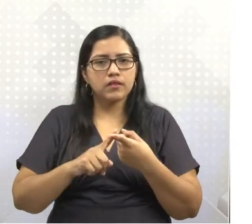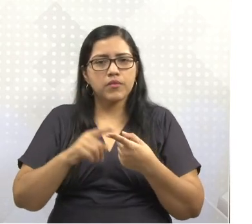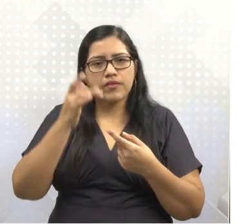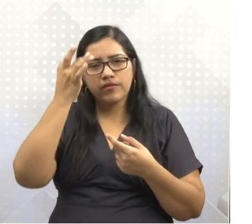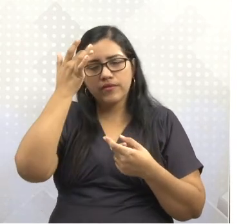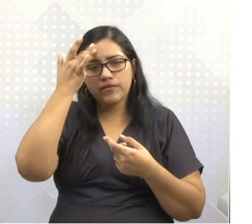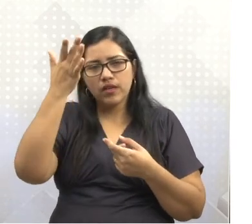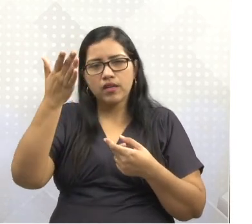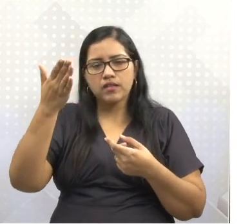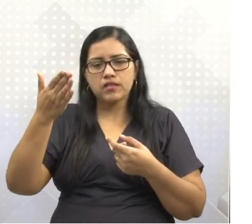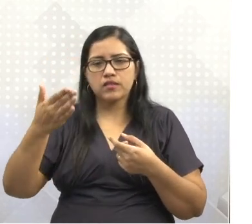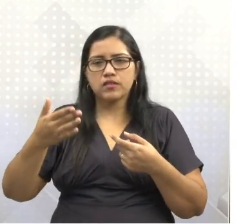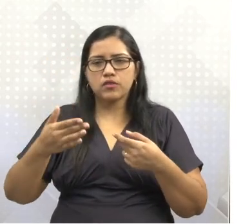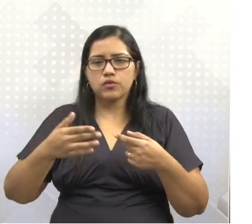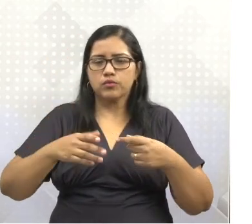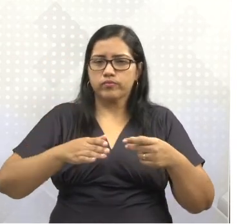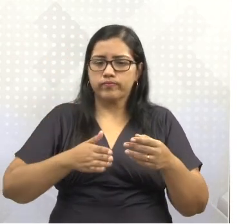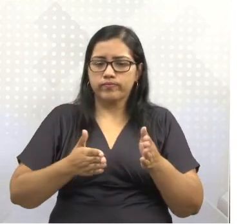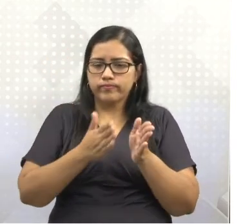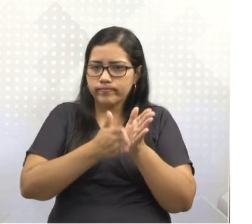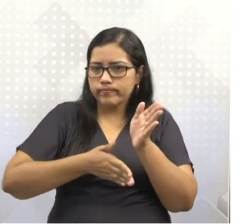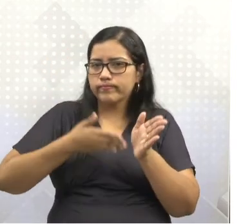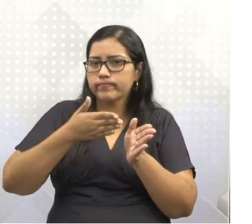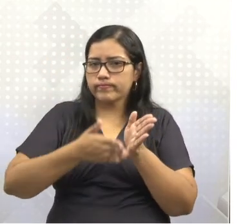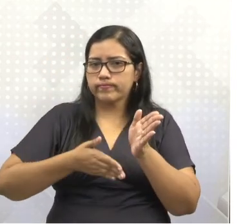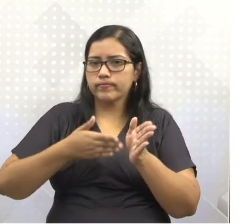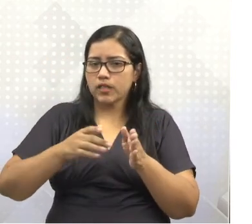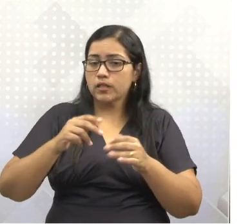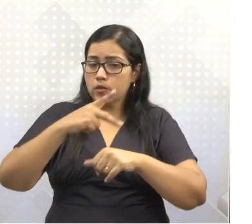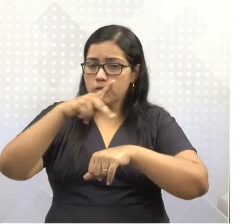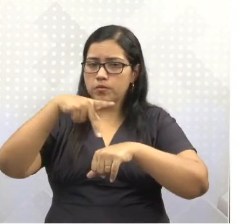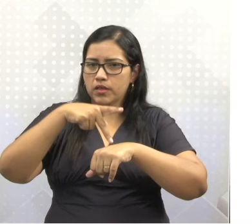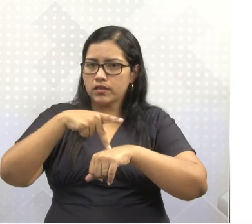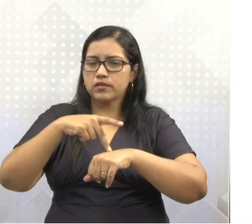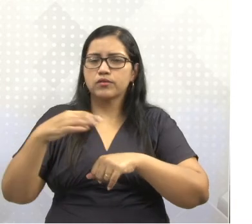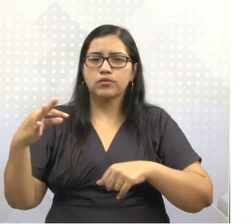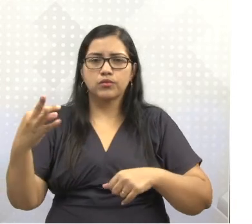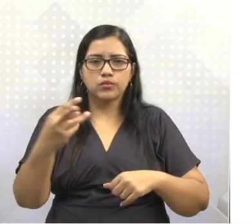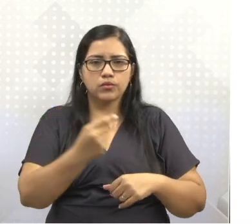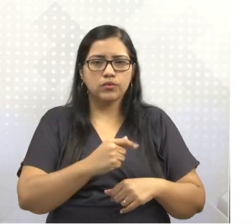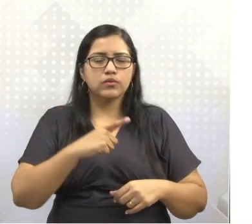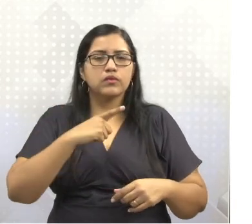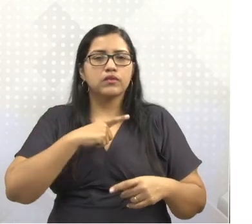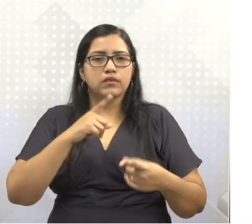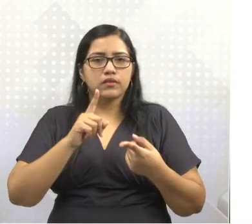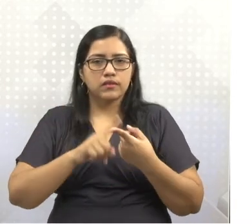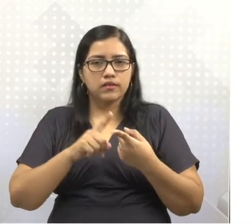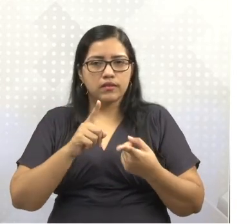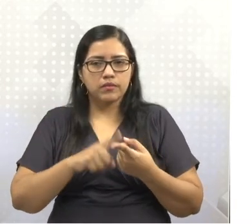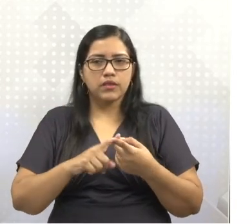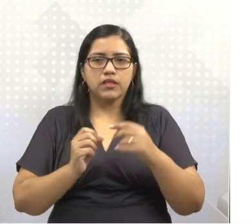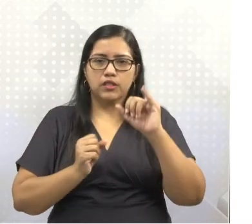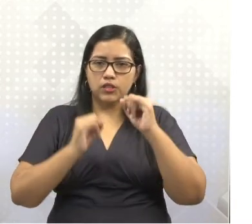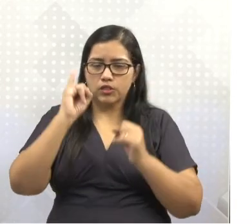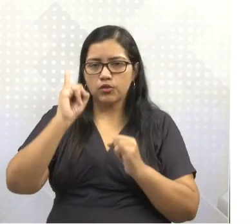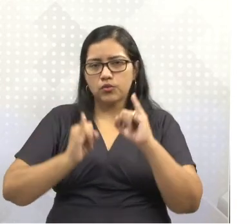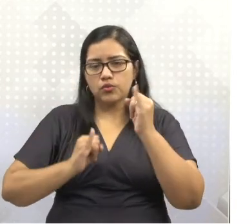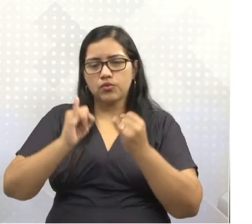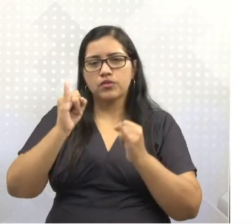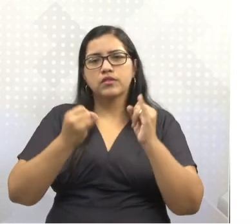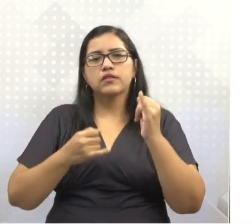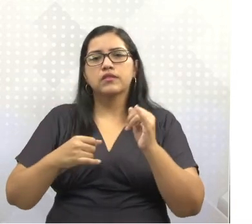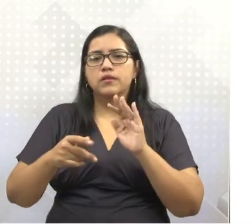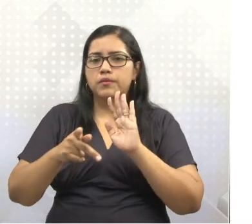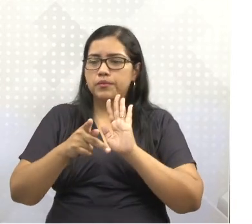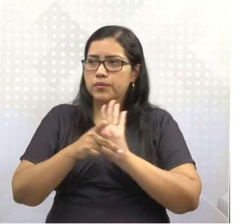transportes e ferrovias e hidrovias espalhadas por todo o país. E a indústria de bens de consumo duráveis, metalúrgicas e